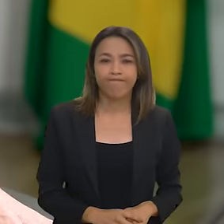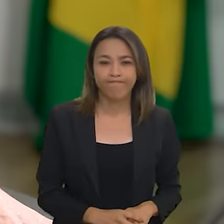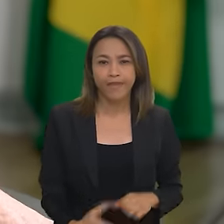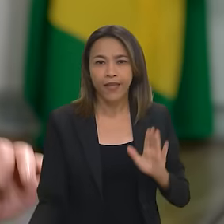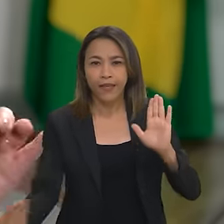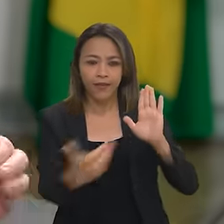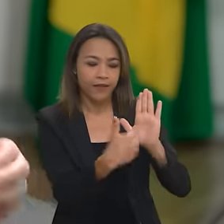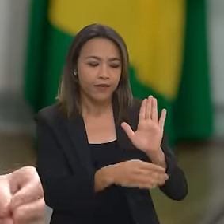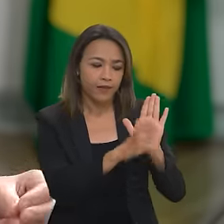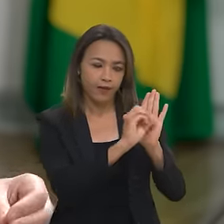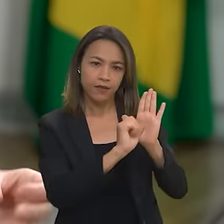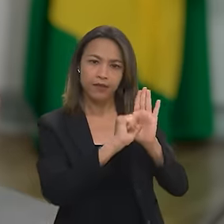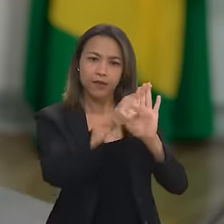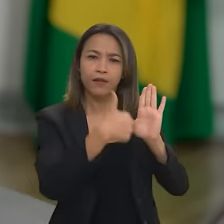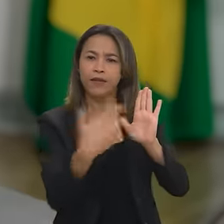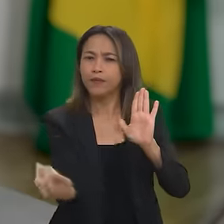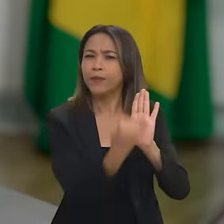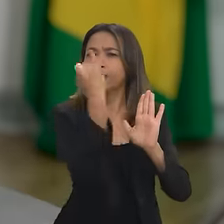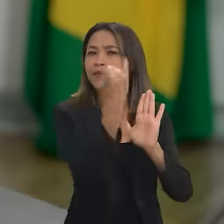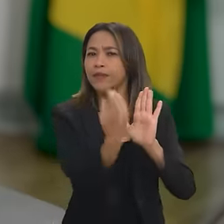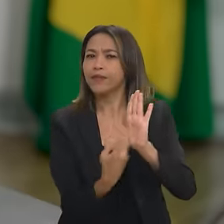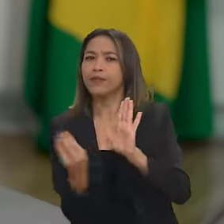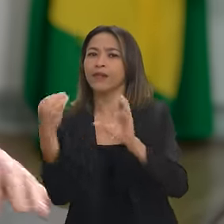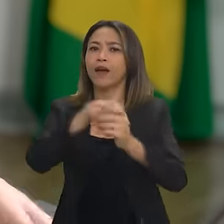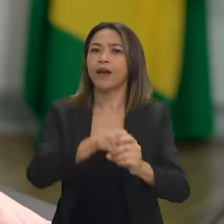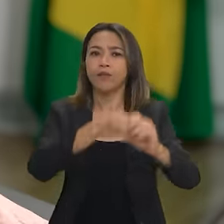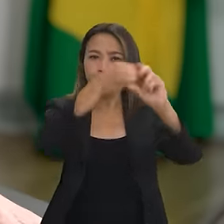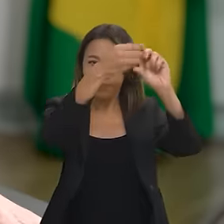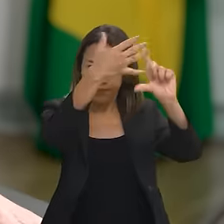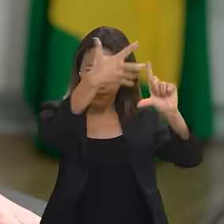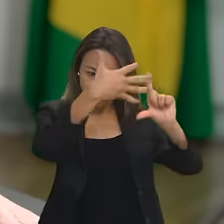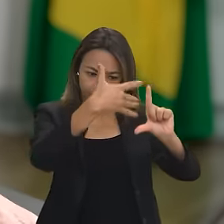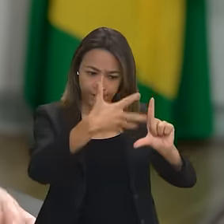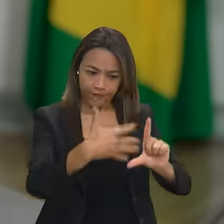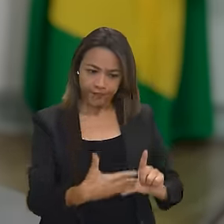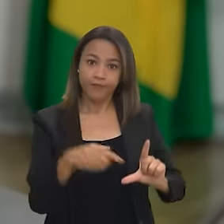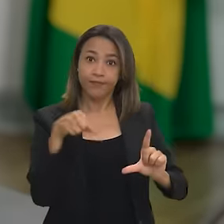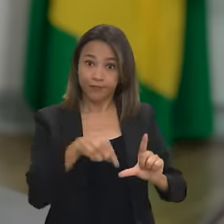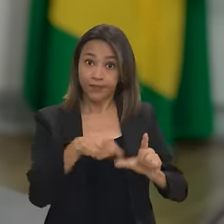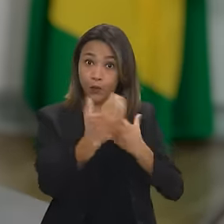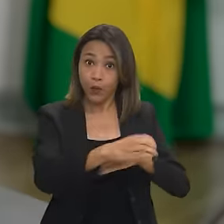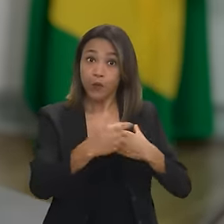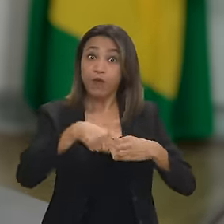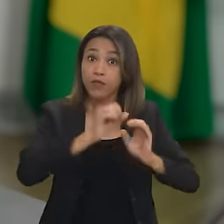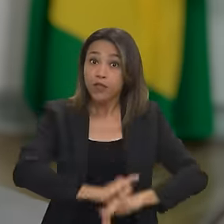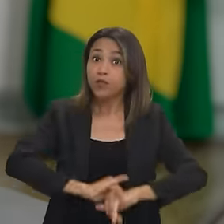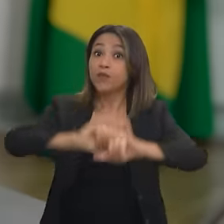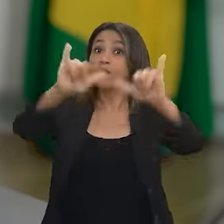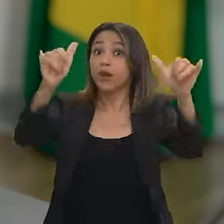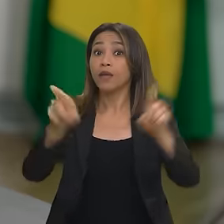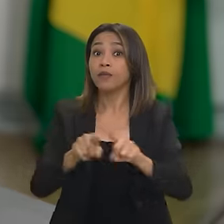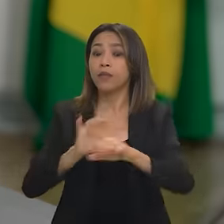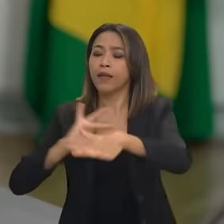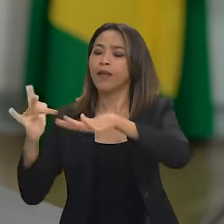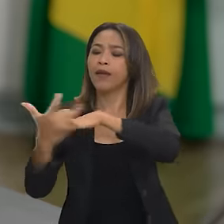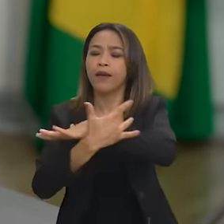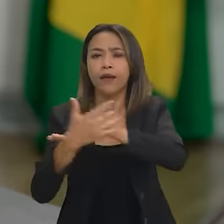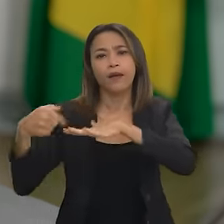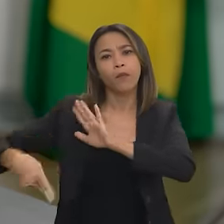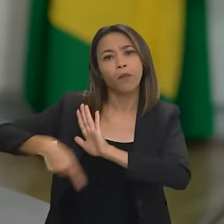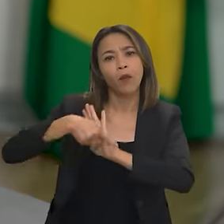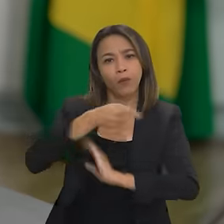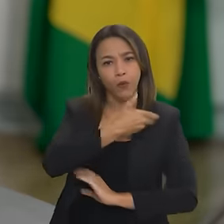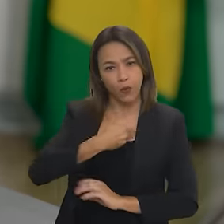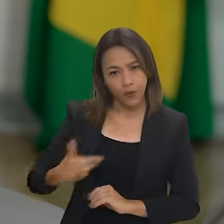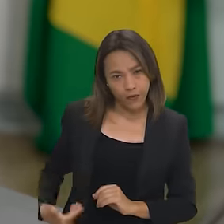O edital, a coisa mais importante, ele vai estar na página do concurso, no site do concurso. Será divulgado também, obviamente, nas nossas redes sociais, nas redes